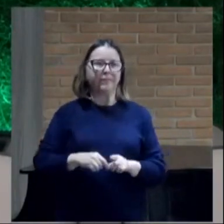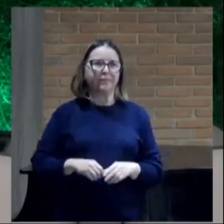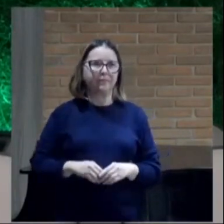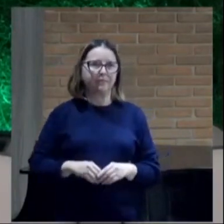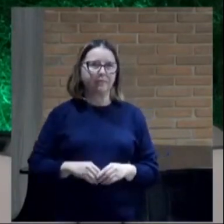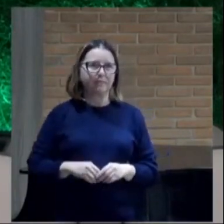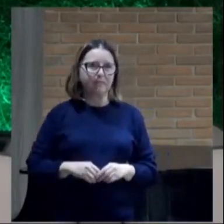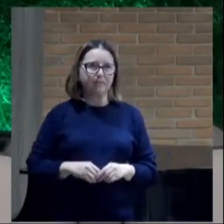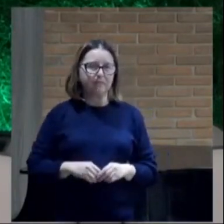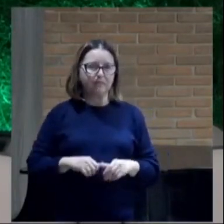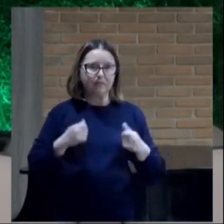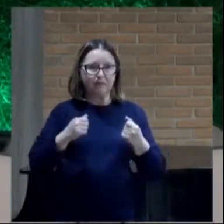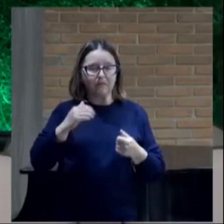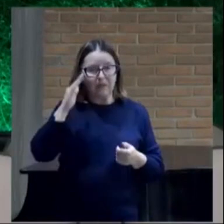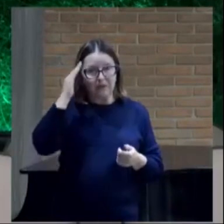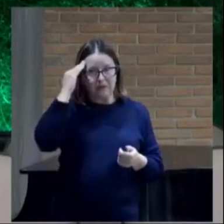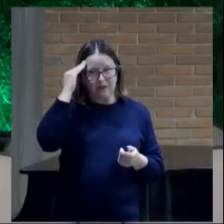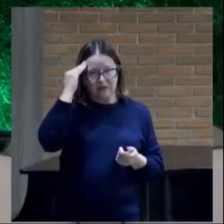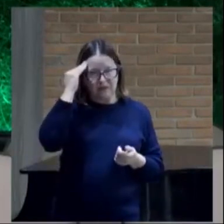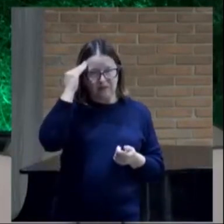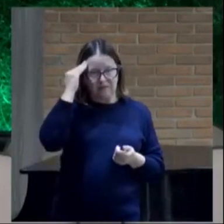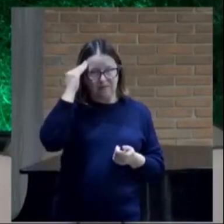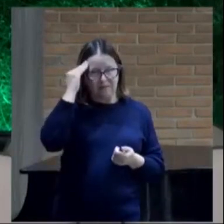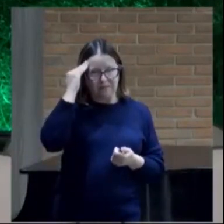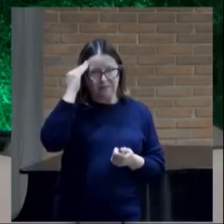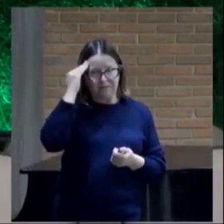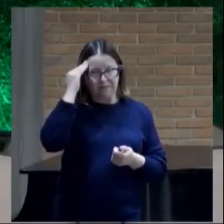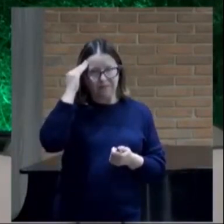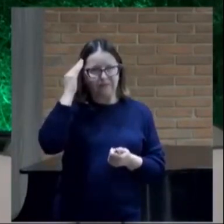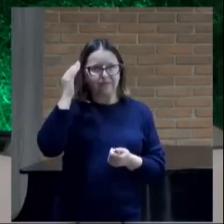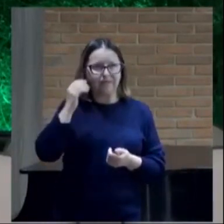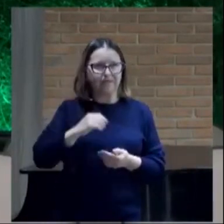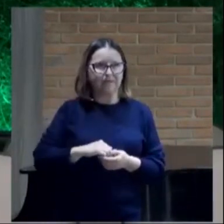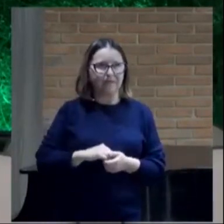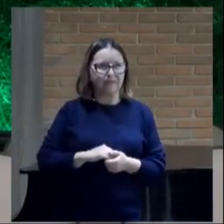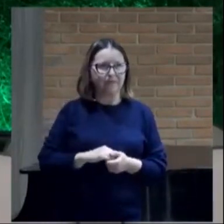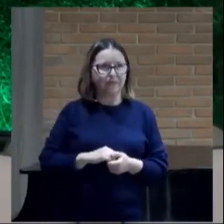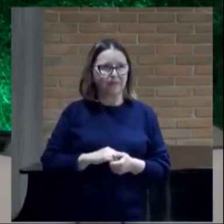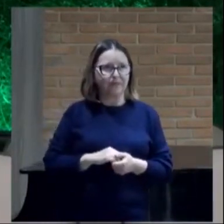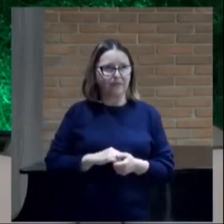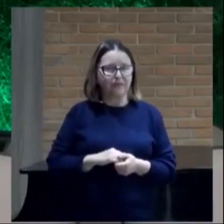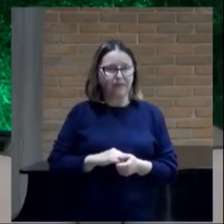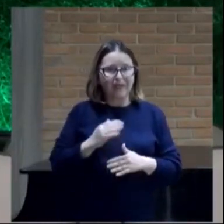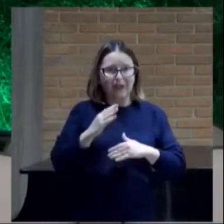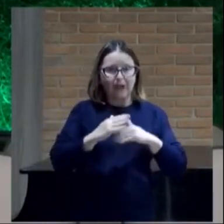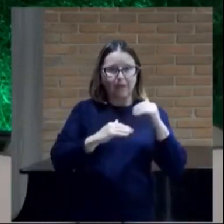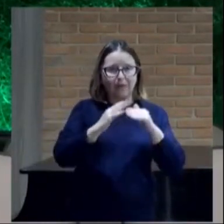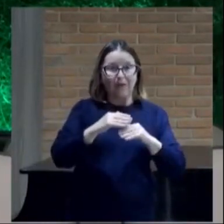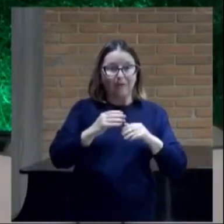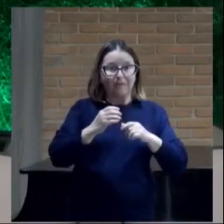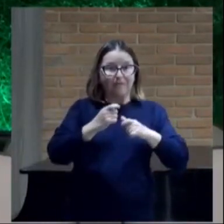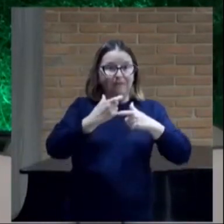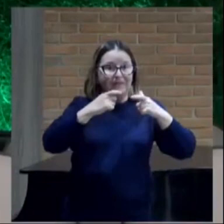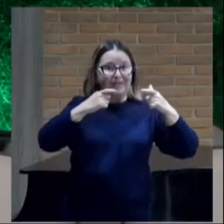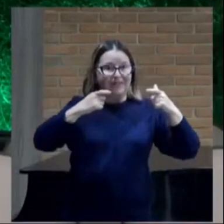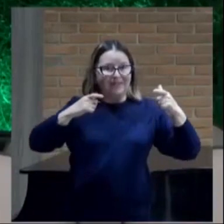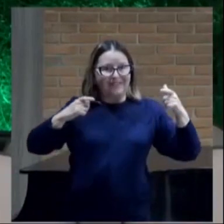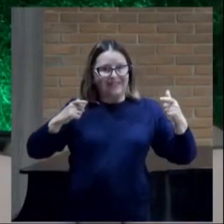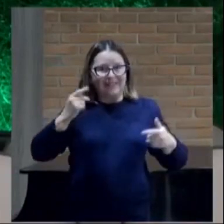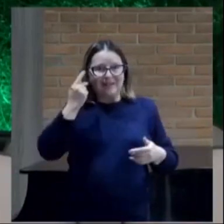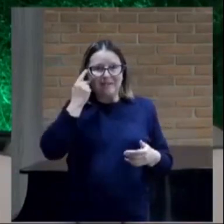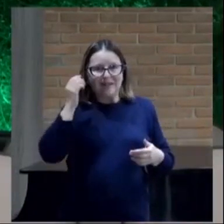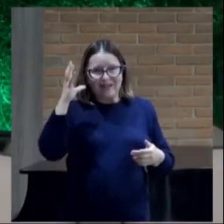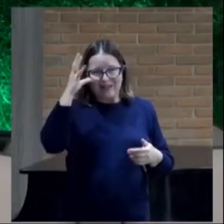E nós temos que entender Que é uma obra maior Para